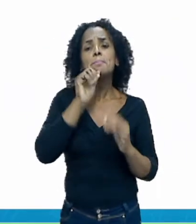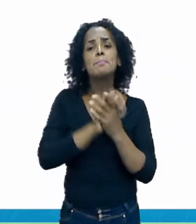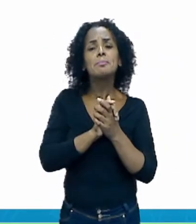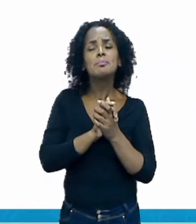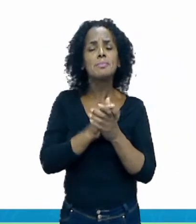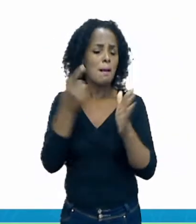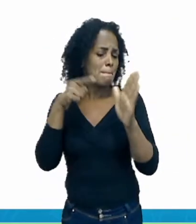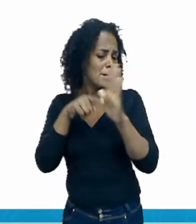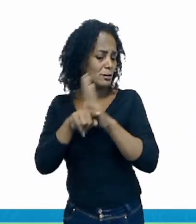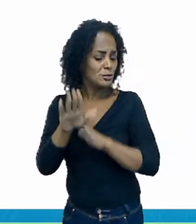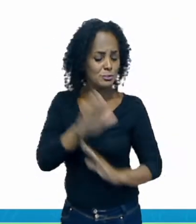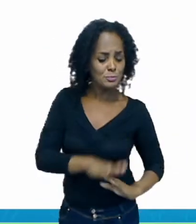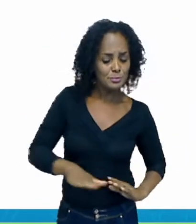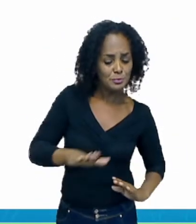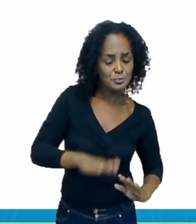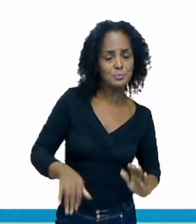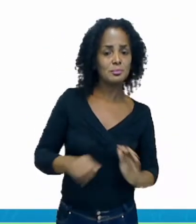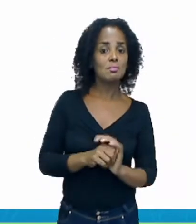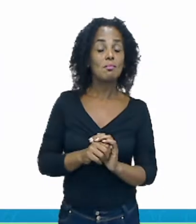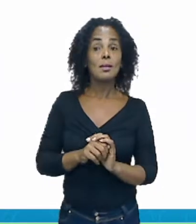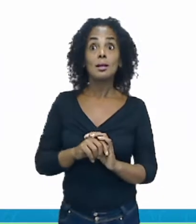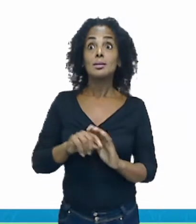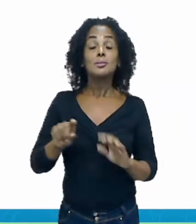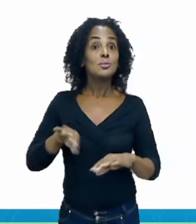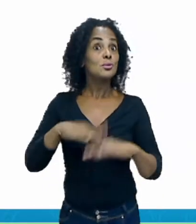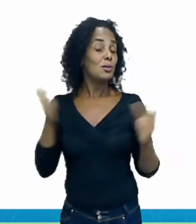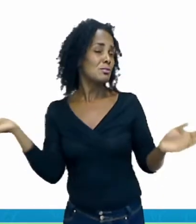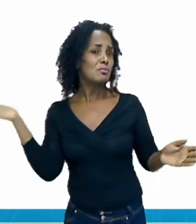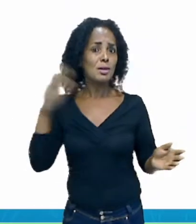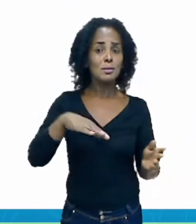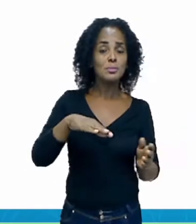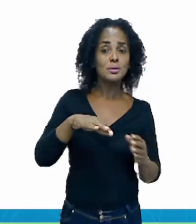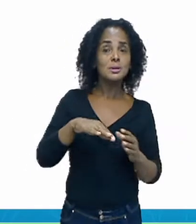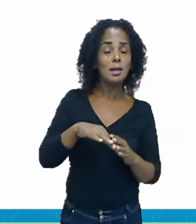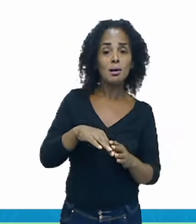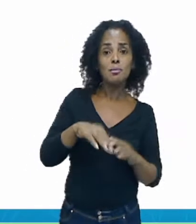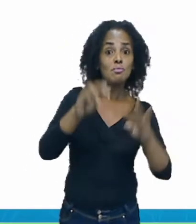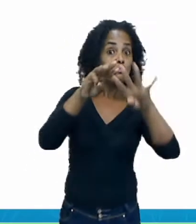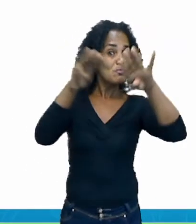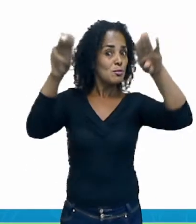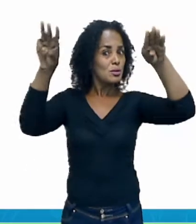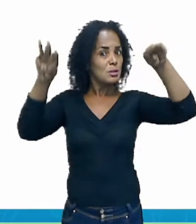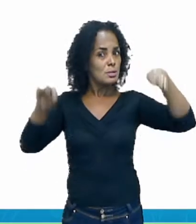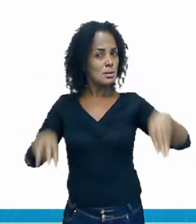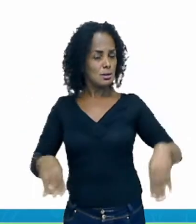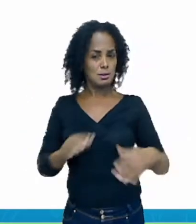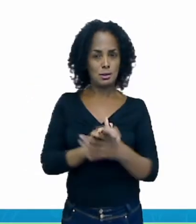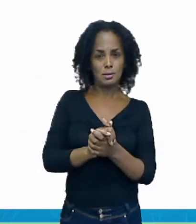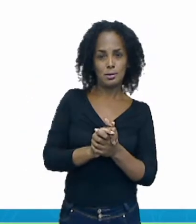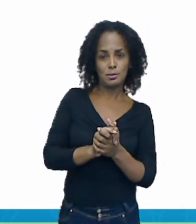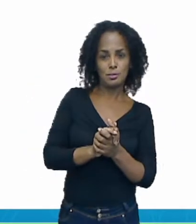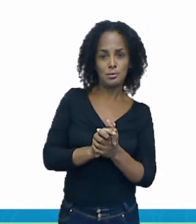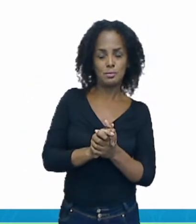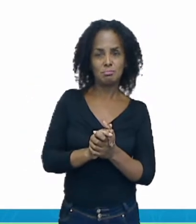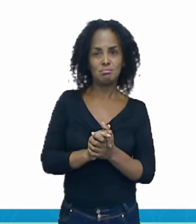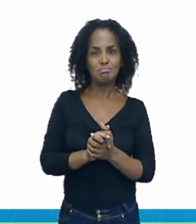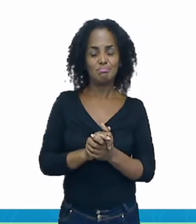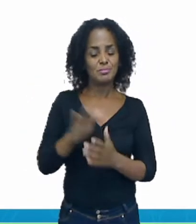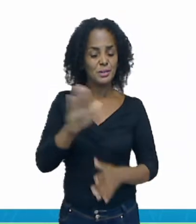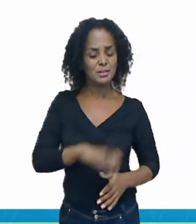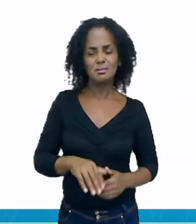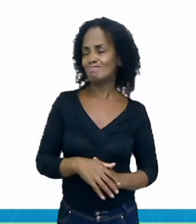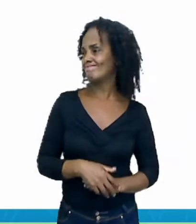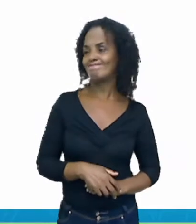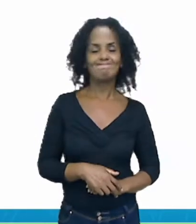Perguntou Alice. Nós iremos ao museu. Alice só balançou a cabeça e